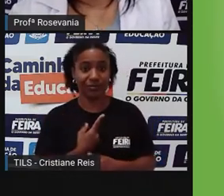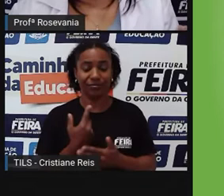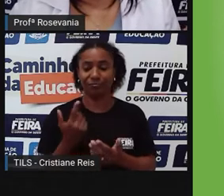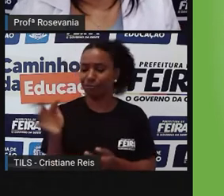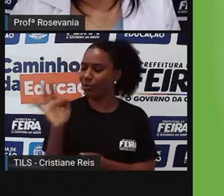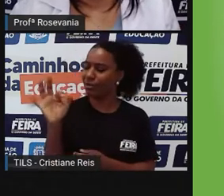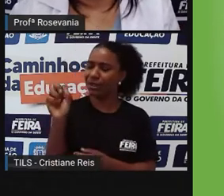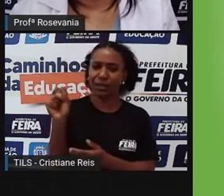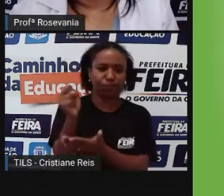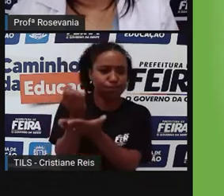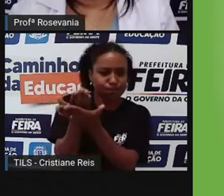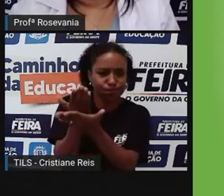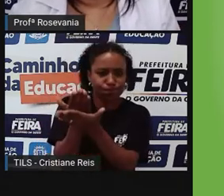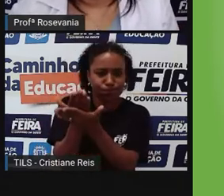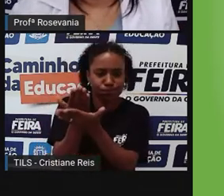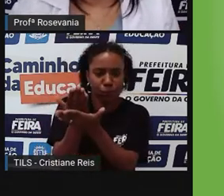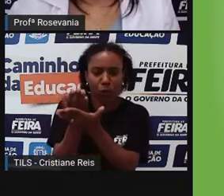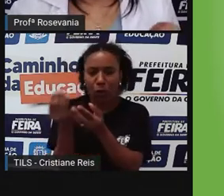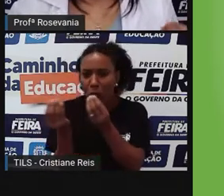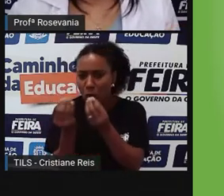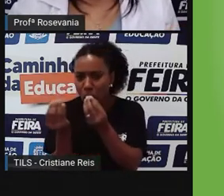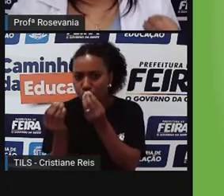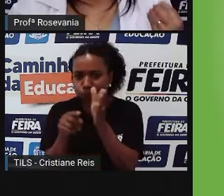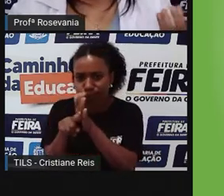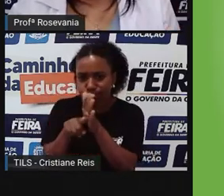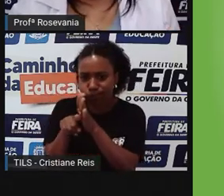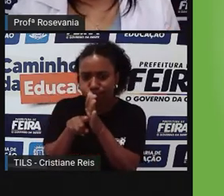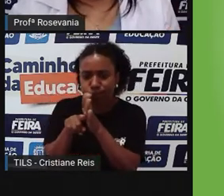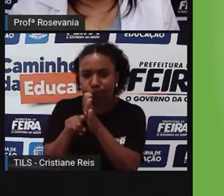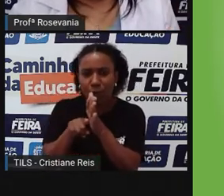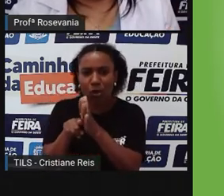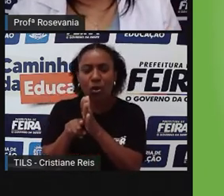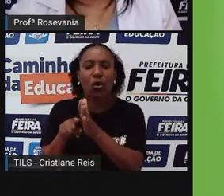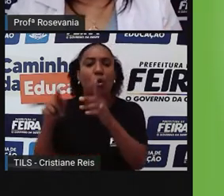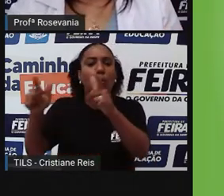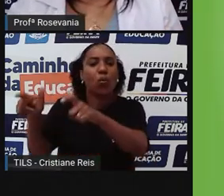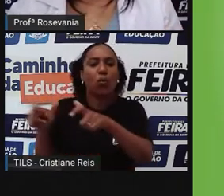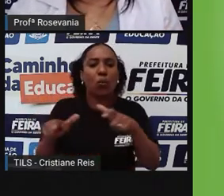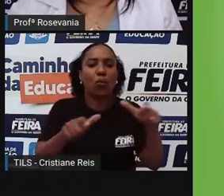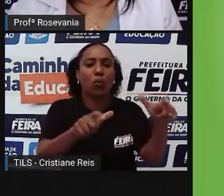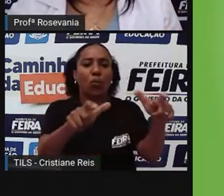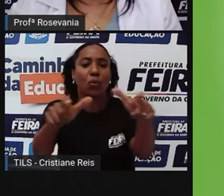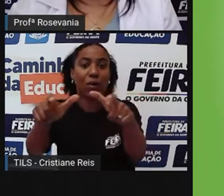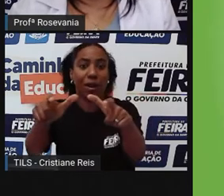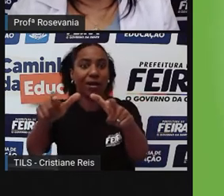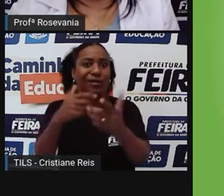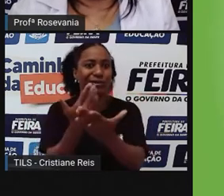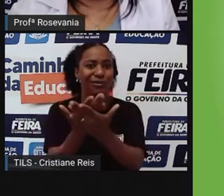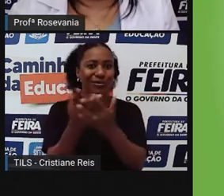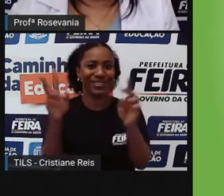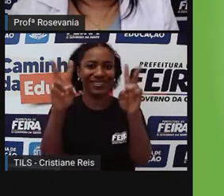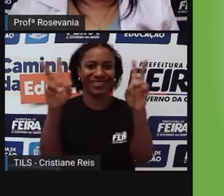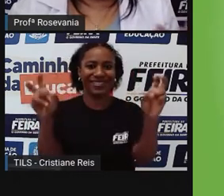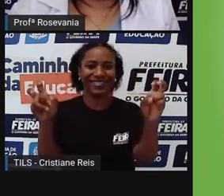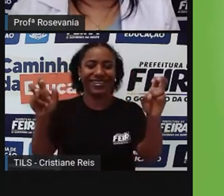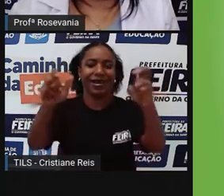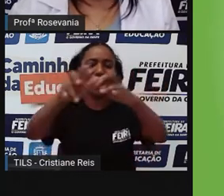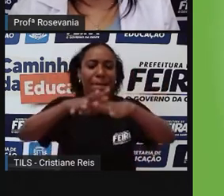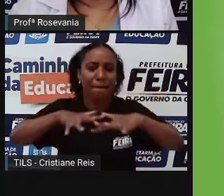a gente começa a observar as paisagens, né? E o que é, então, paisagem? Existem várias